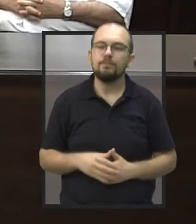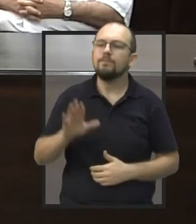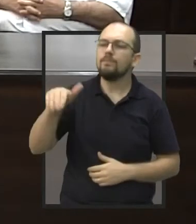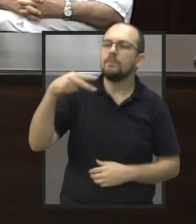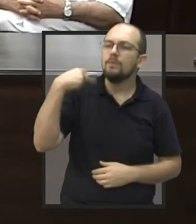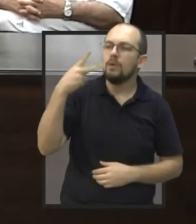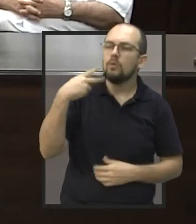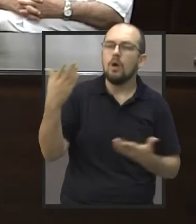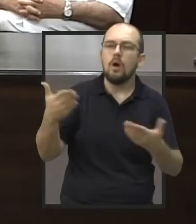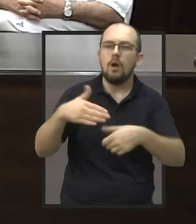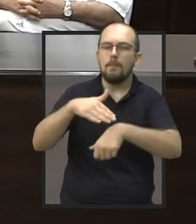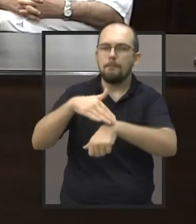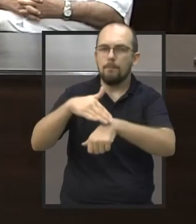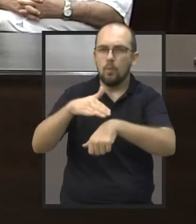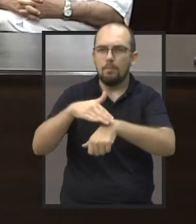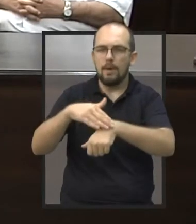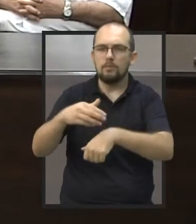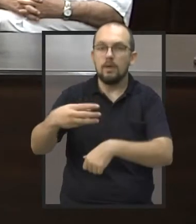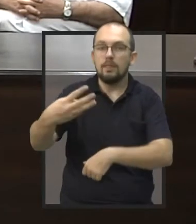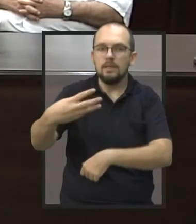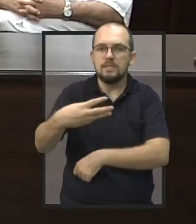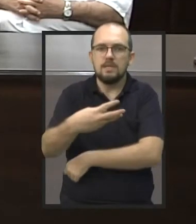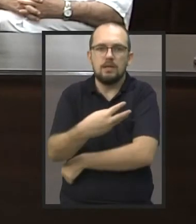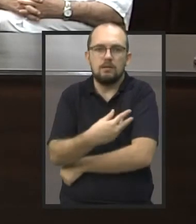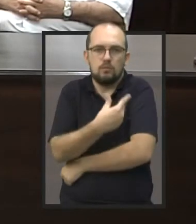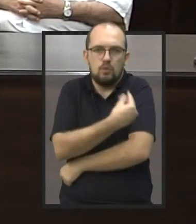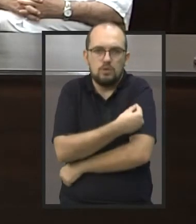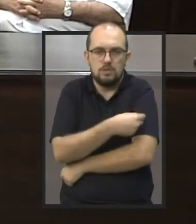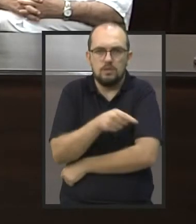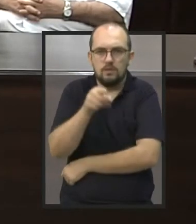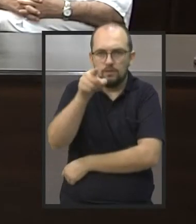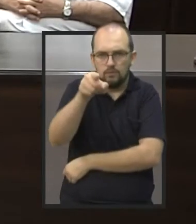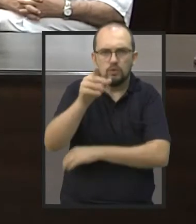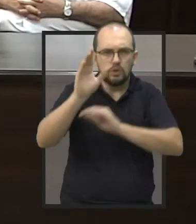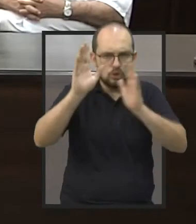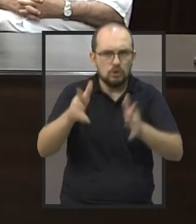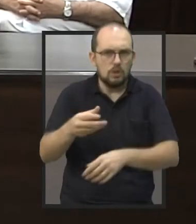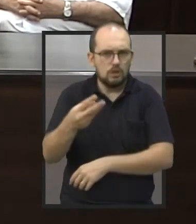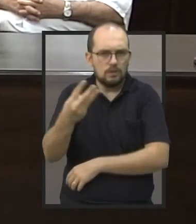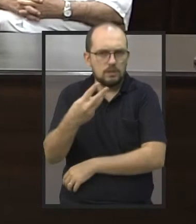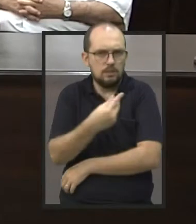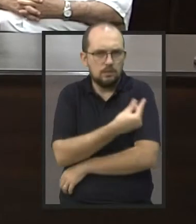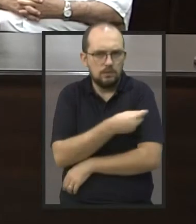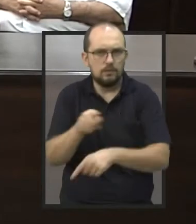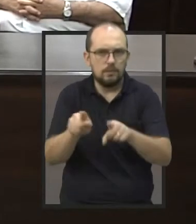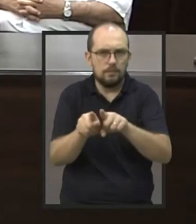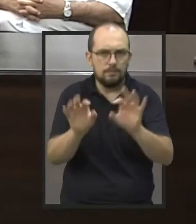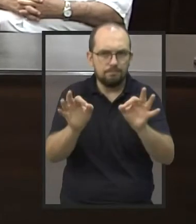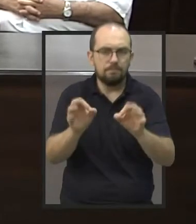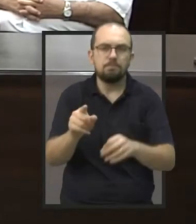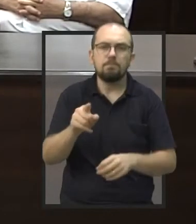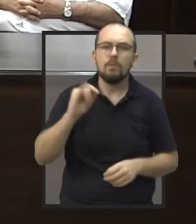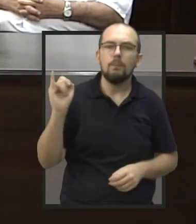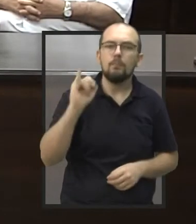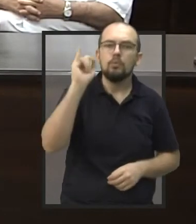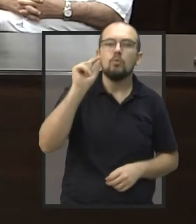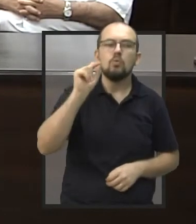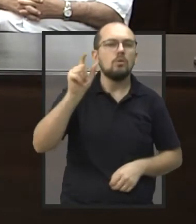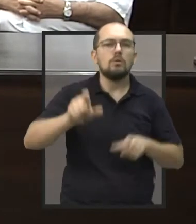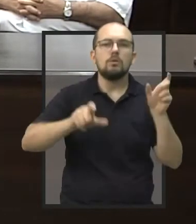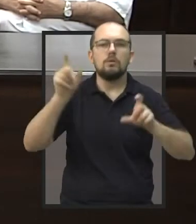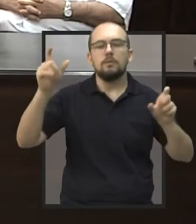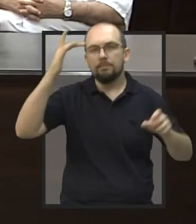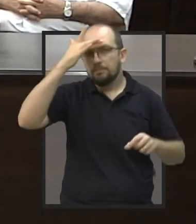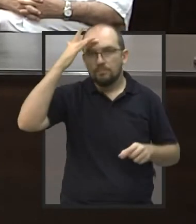e neste momento a gente está aí com a aplicação da terceira dose. O senhor mesmo já recebeu essa terceira dose. A importância que os moradores que se